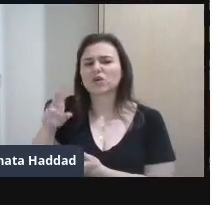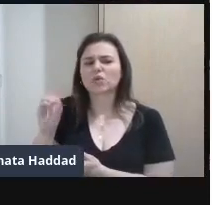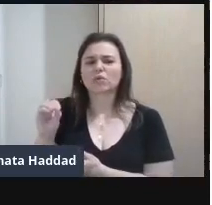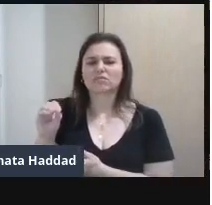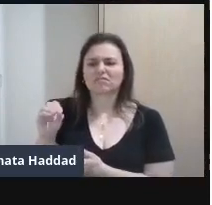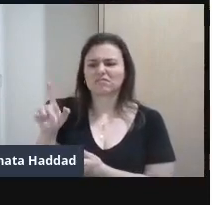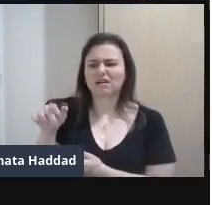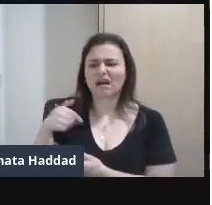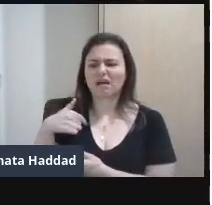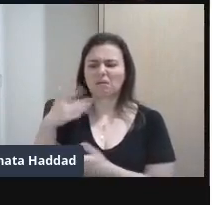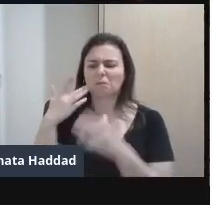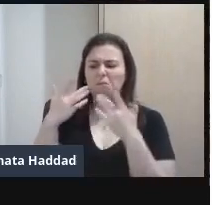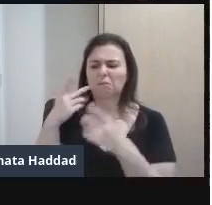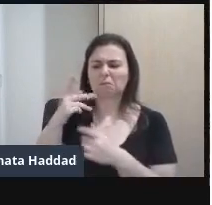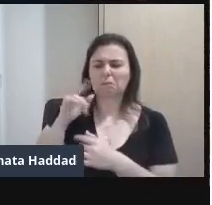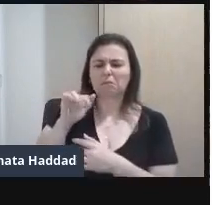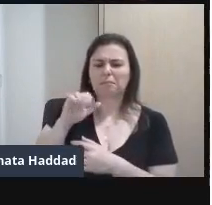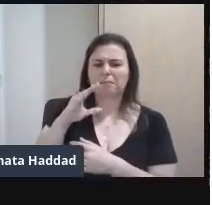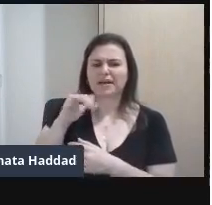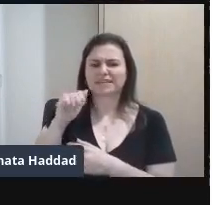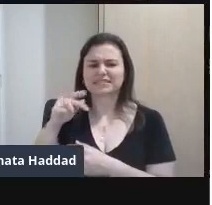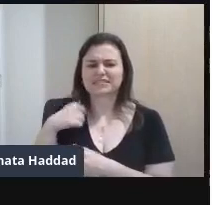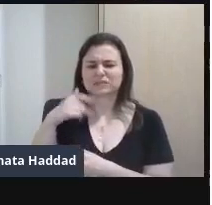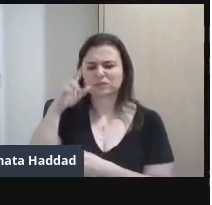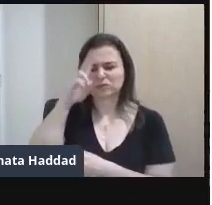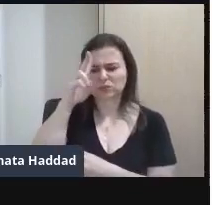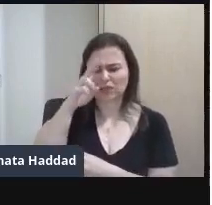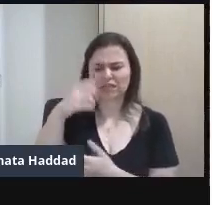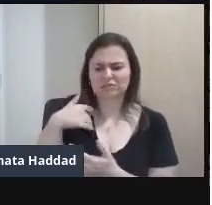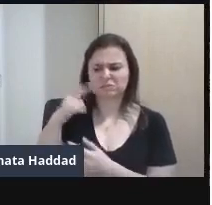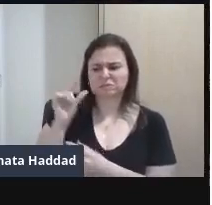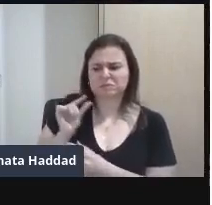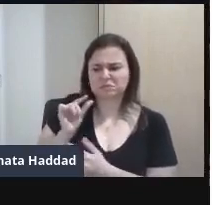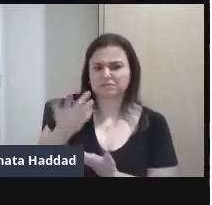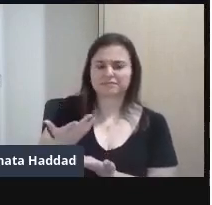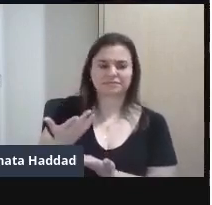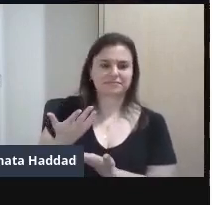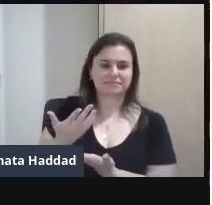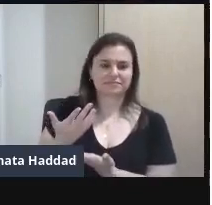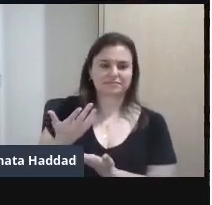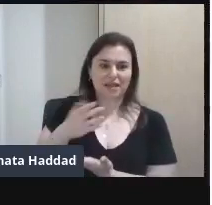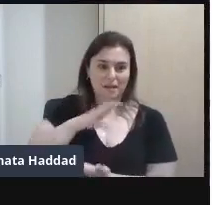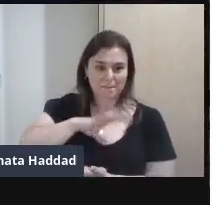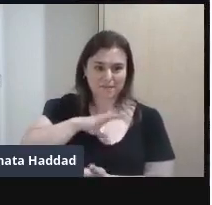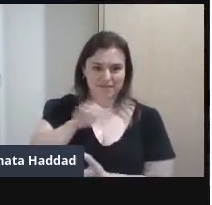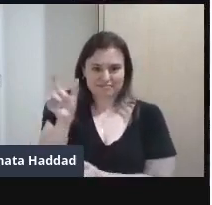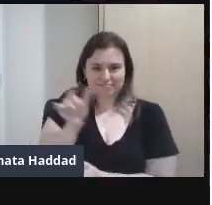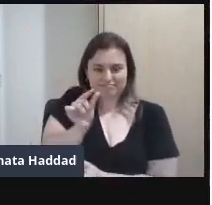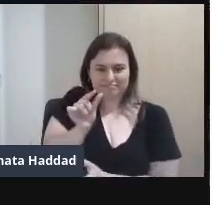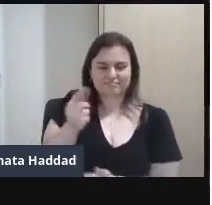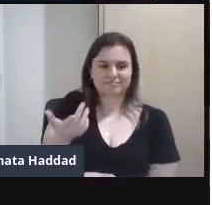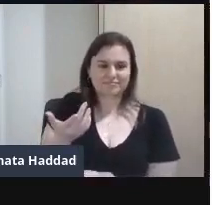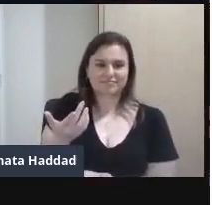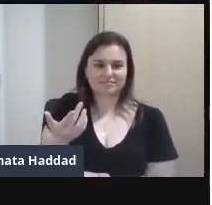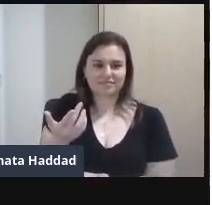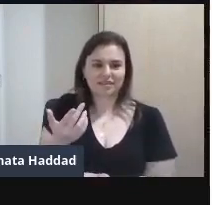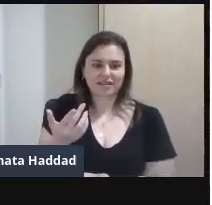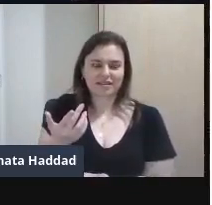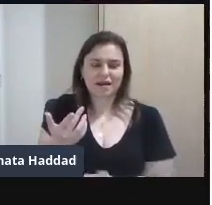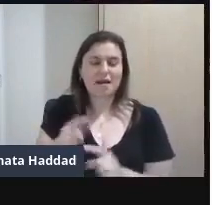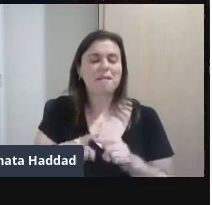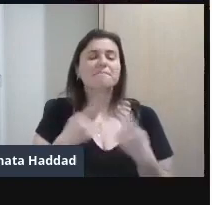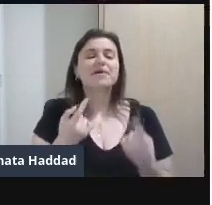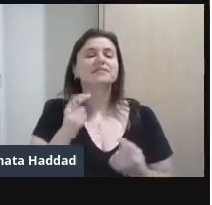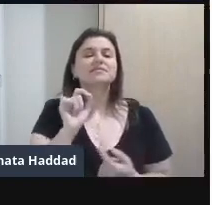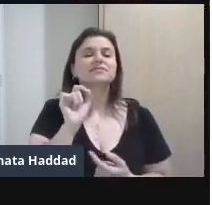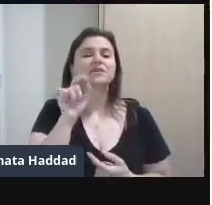pecinha Ah você vai contar Uma historinha O diminutivo tem essa função né A gente diminui Mas o que que